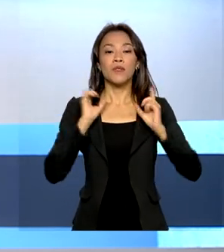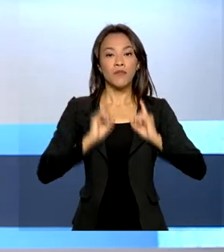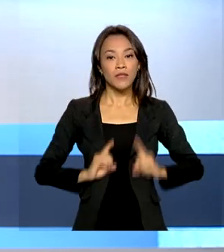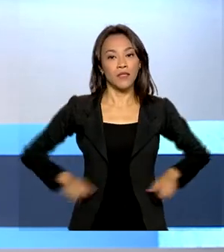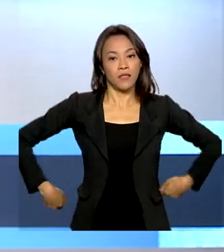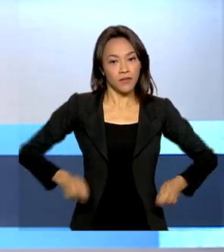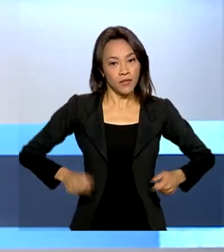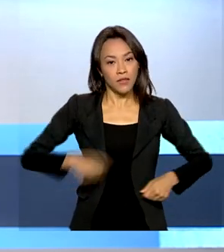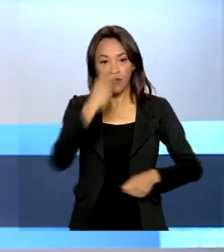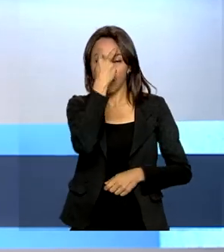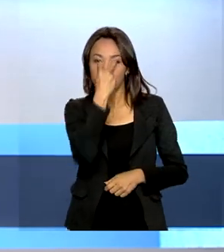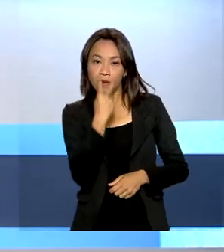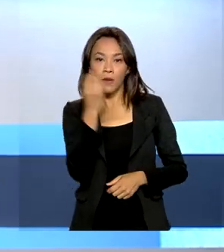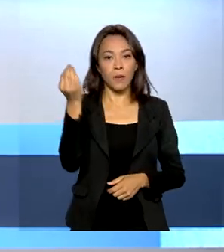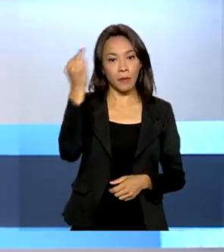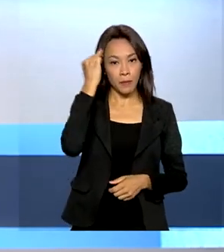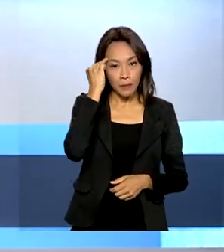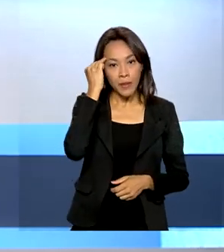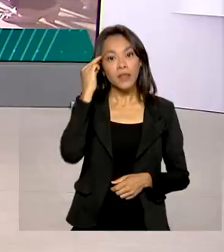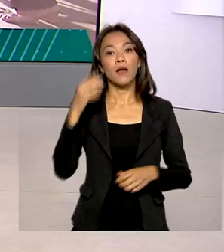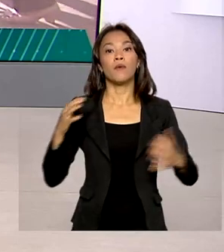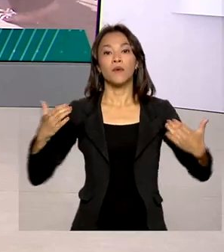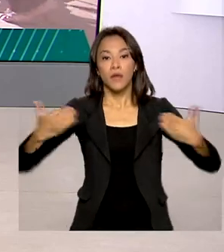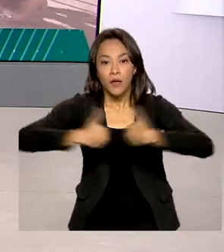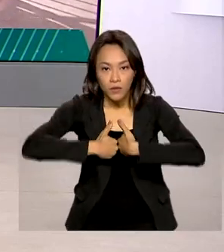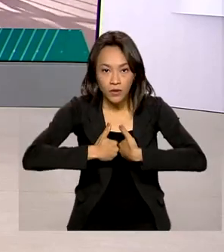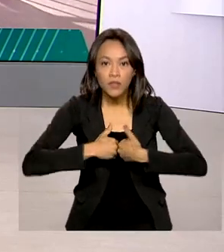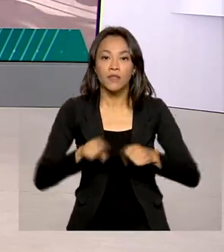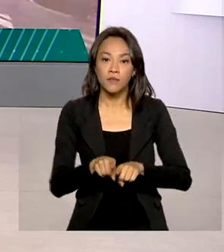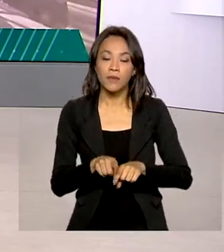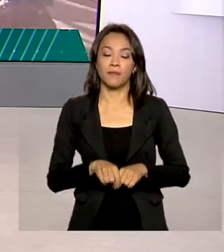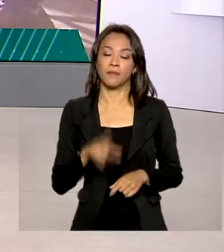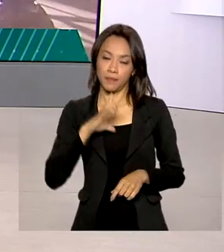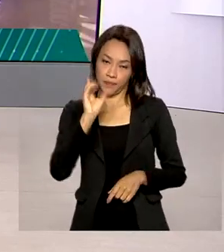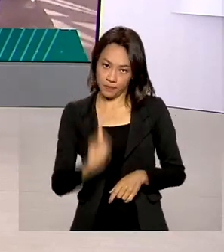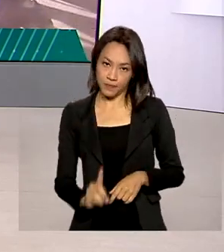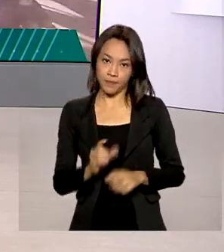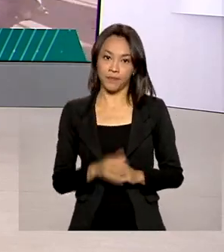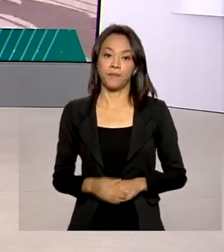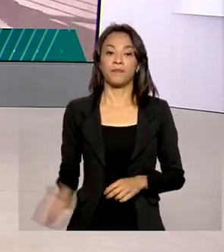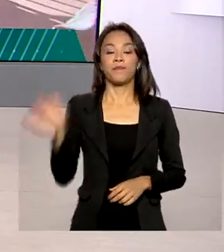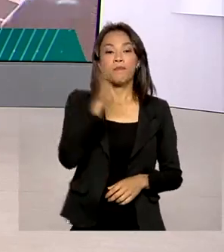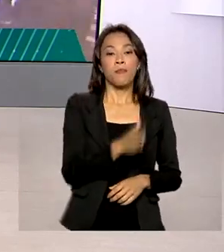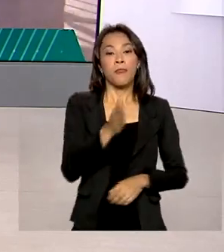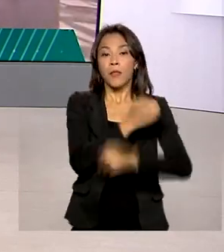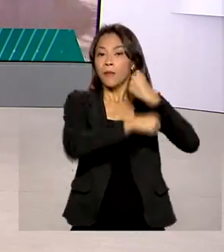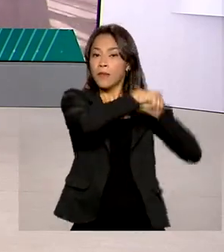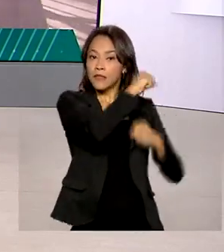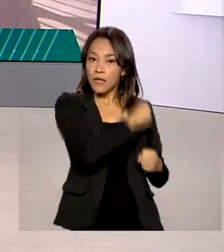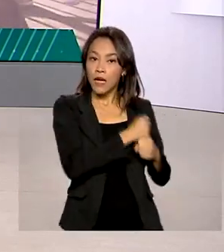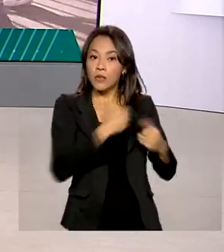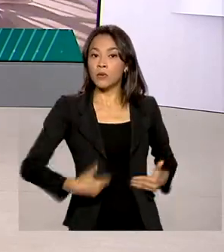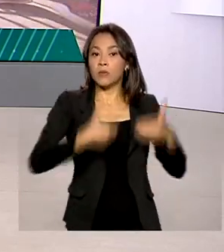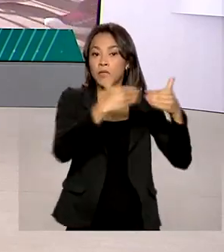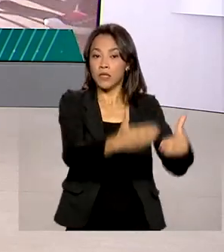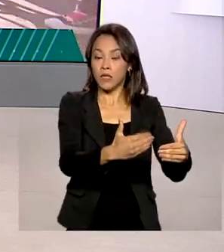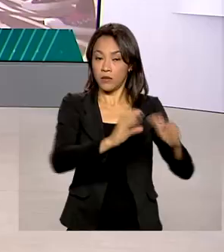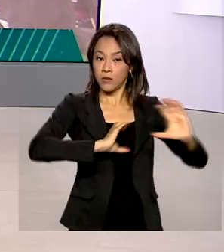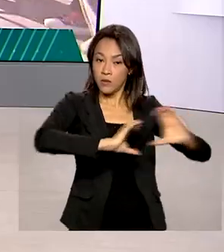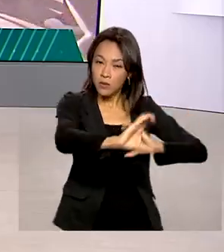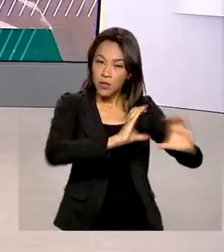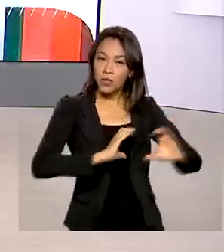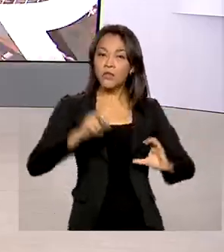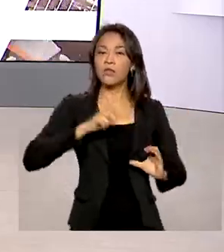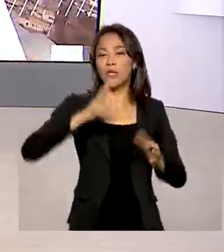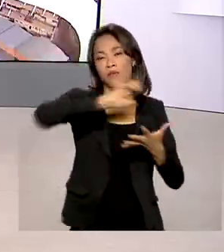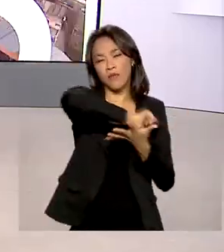visual, mental e autistas. No ano passado, o Ministério das Comunicações promoveu várias ações